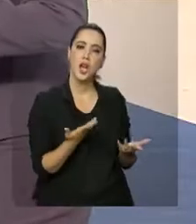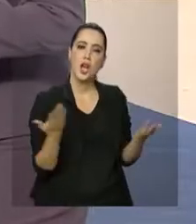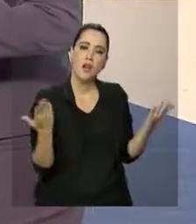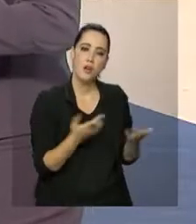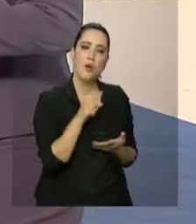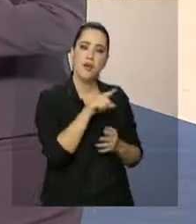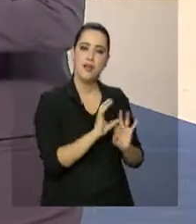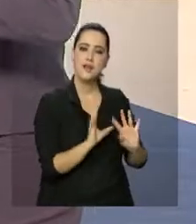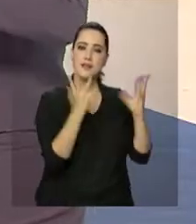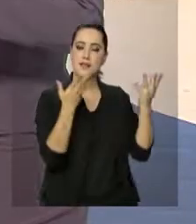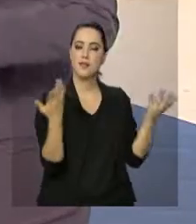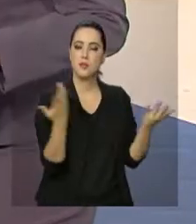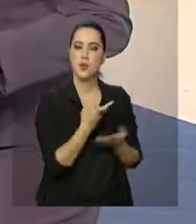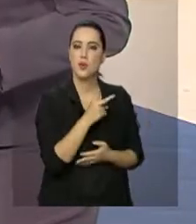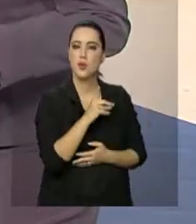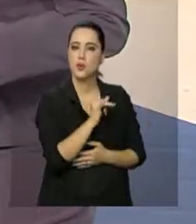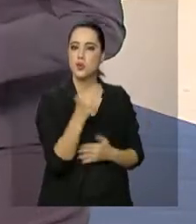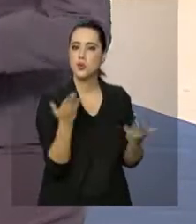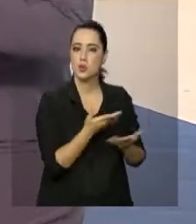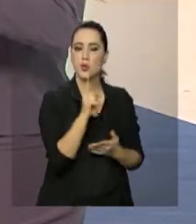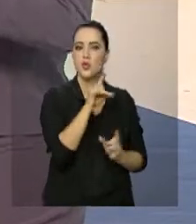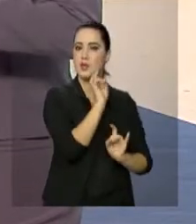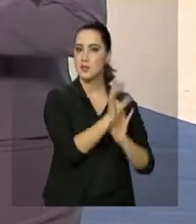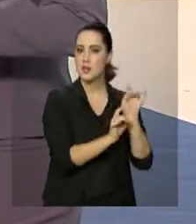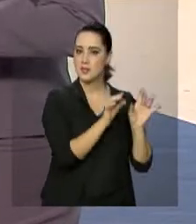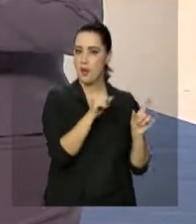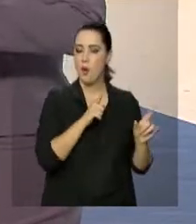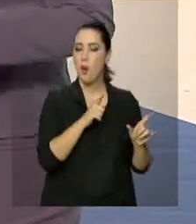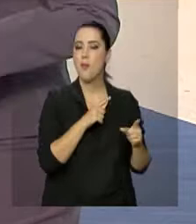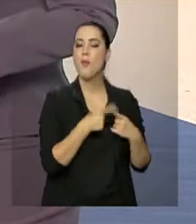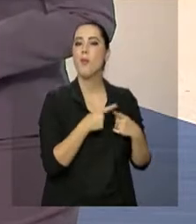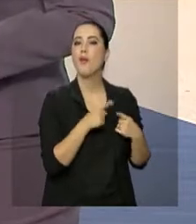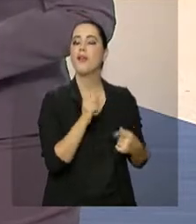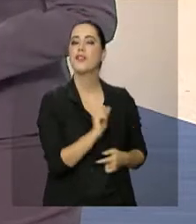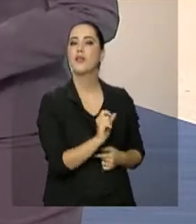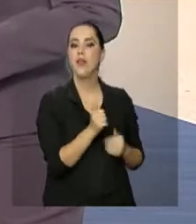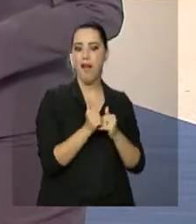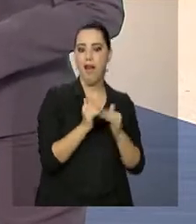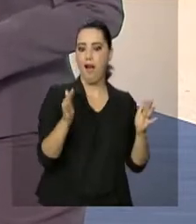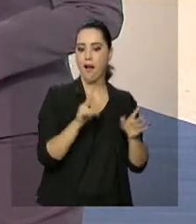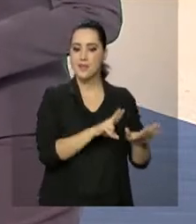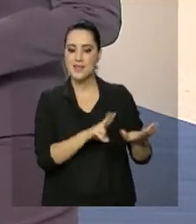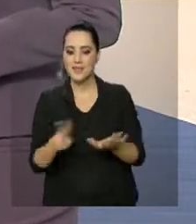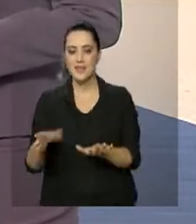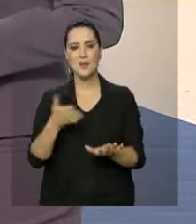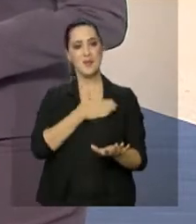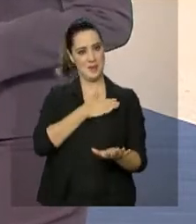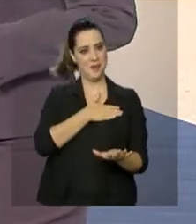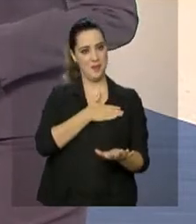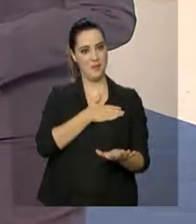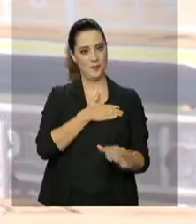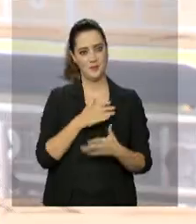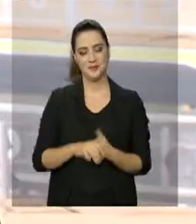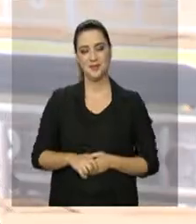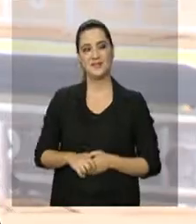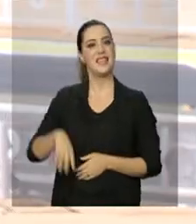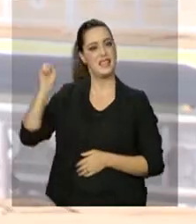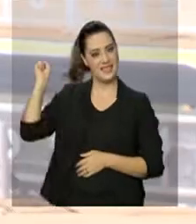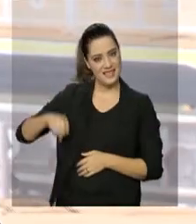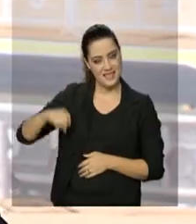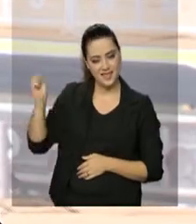essa cerimônia de hoje é especial porque abre a Semana da Pátria. Isso mesmo, Mara. vai ter,